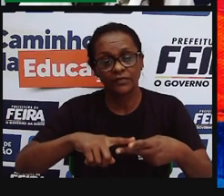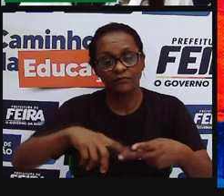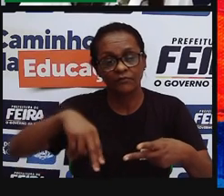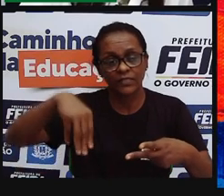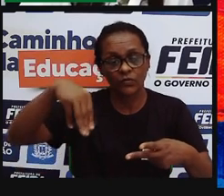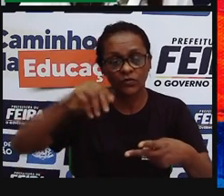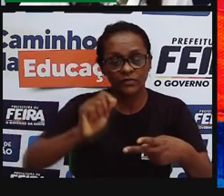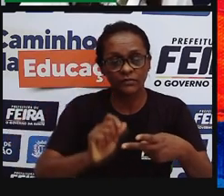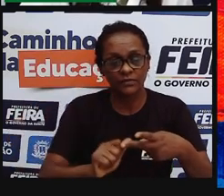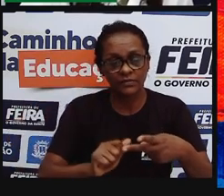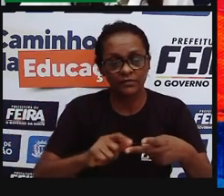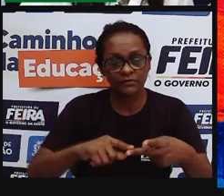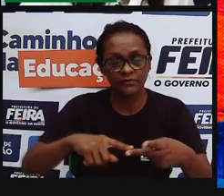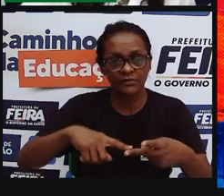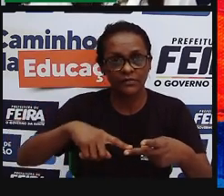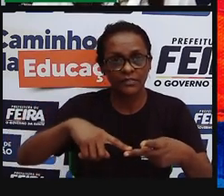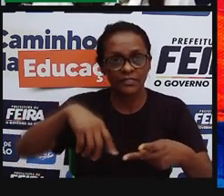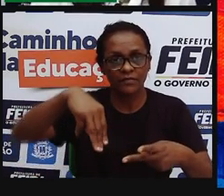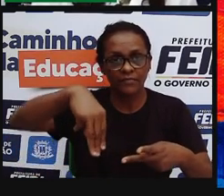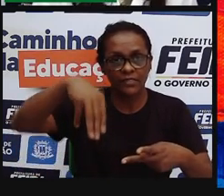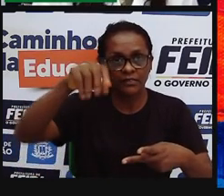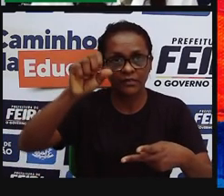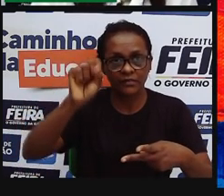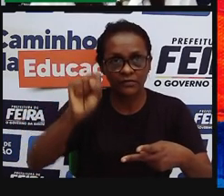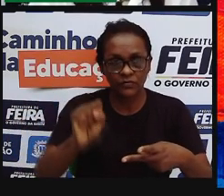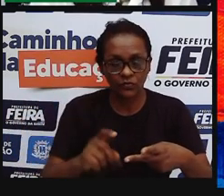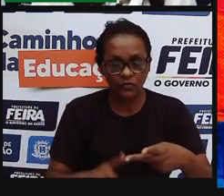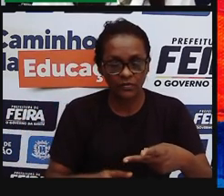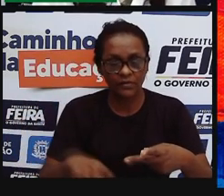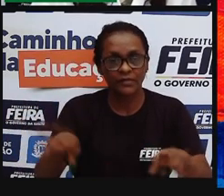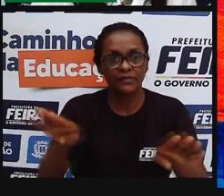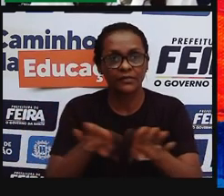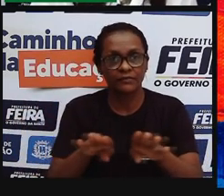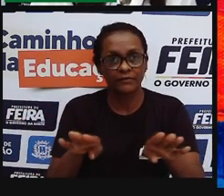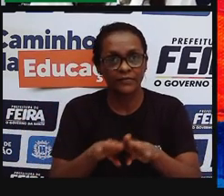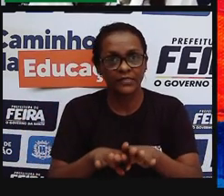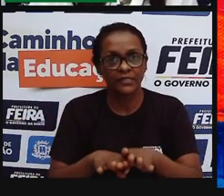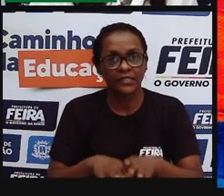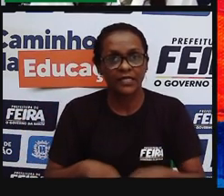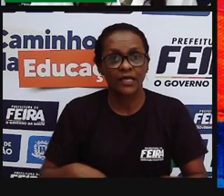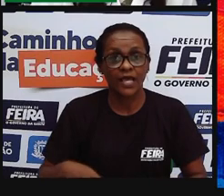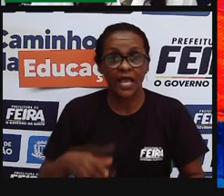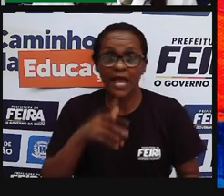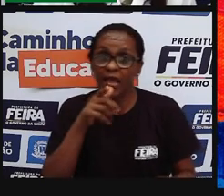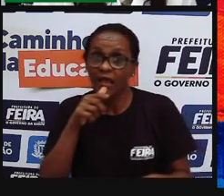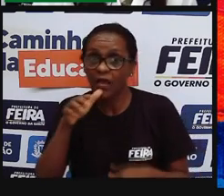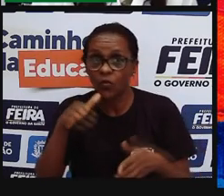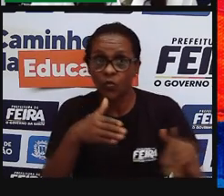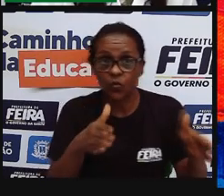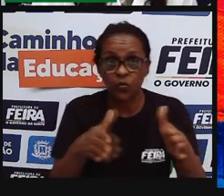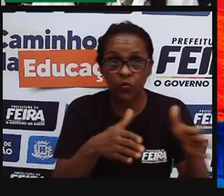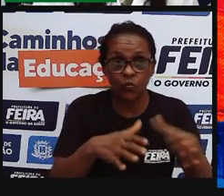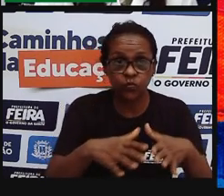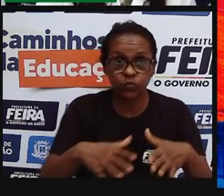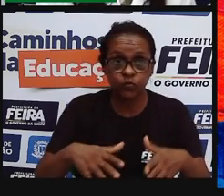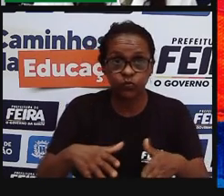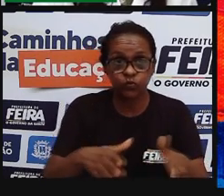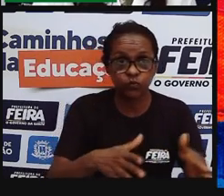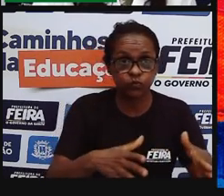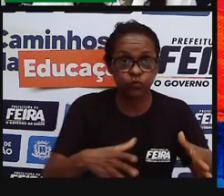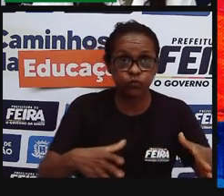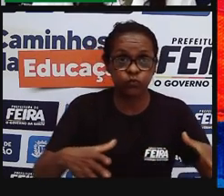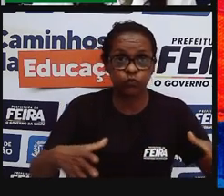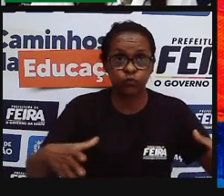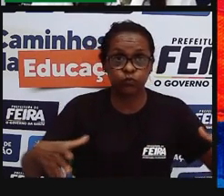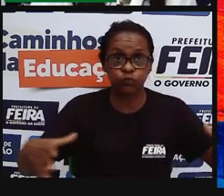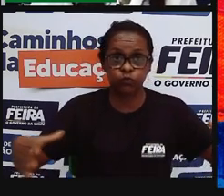regimes dos rios. Por quê? Porque tem o período das cheias, em que os rios, eles vão aumentar o seu volume, e se